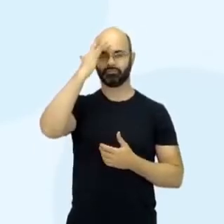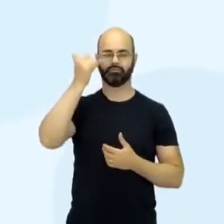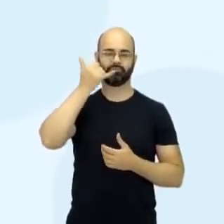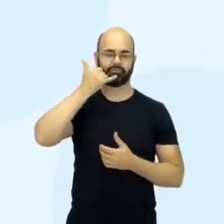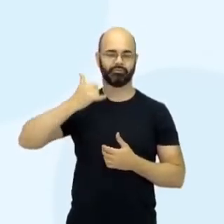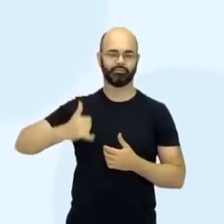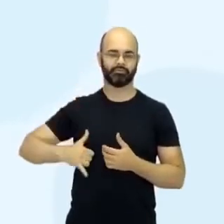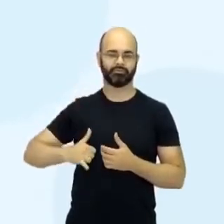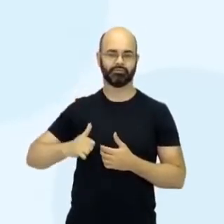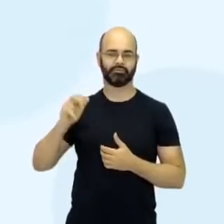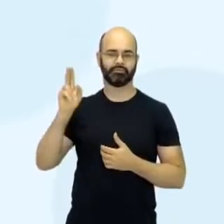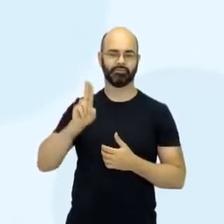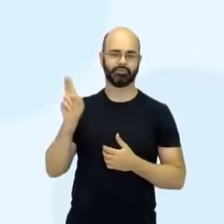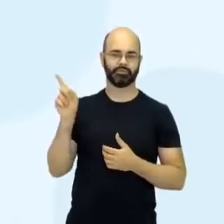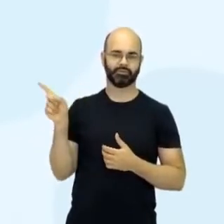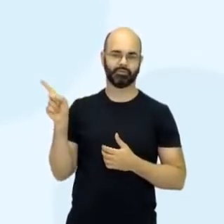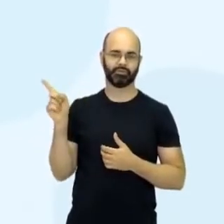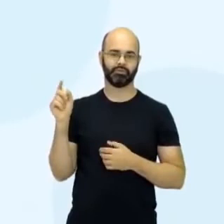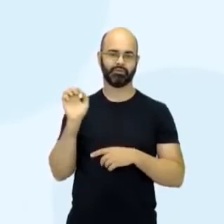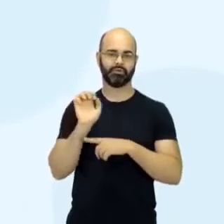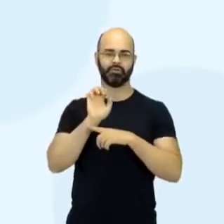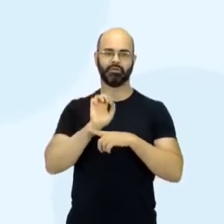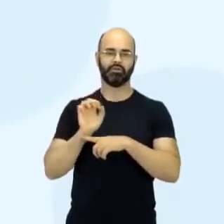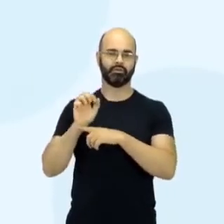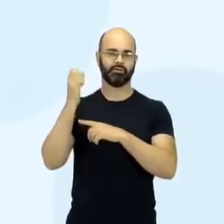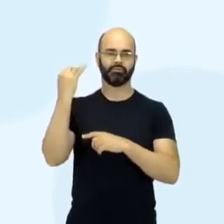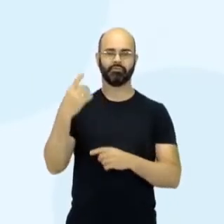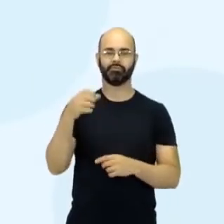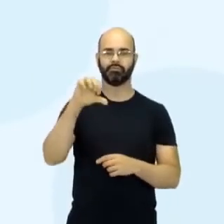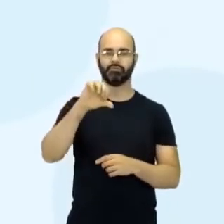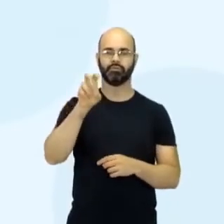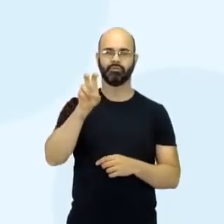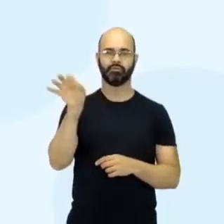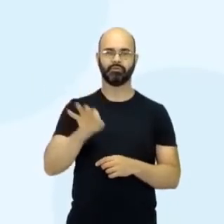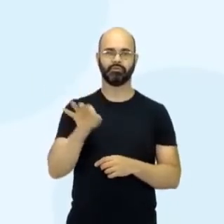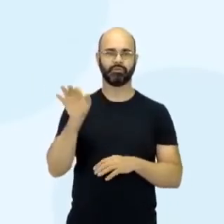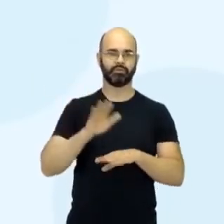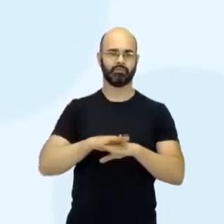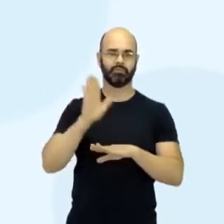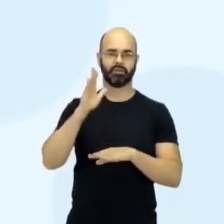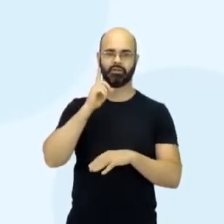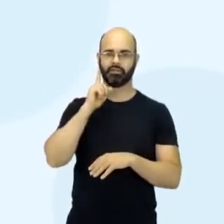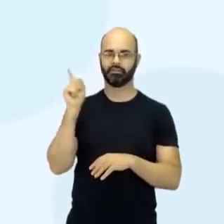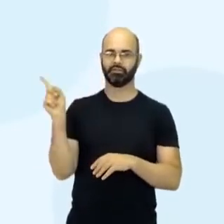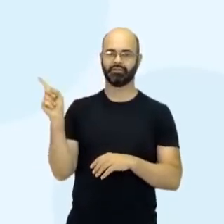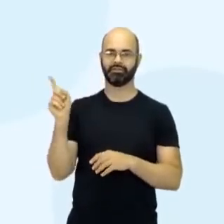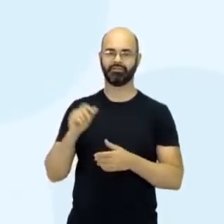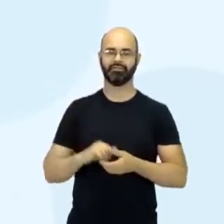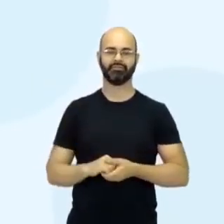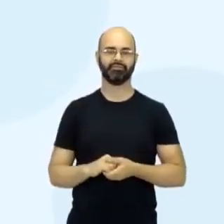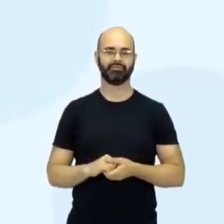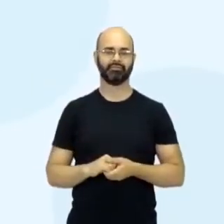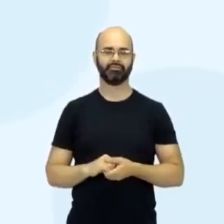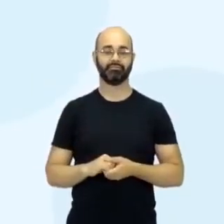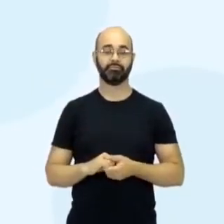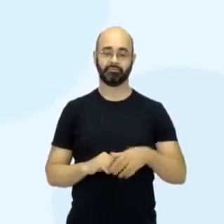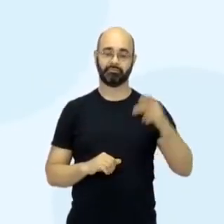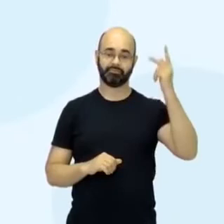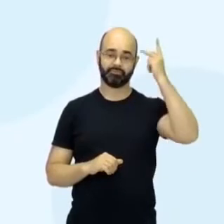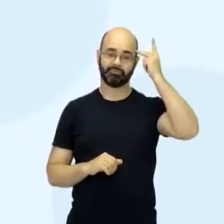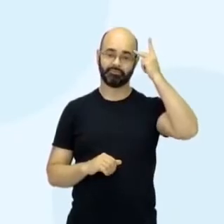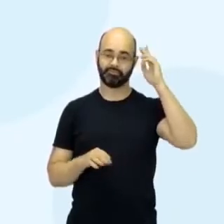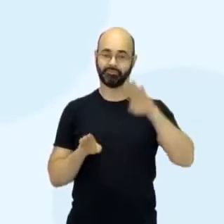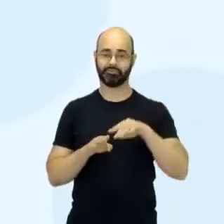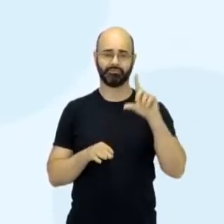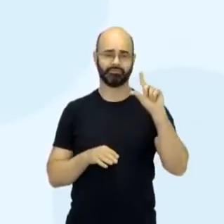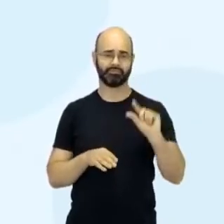telefonia móvel, né, vários estados aí acima de 95%, olha aí, né, não só... Até São Paulo, inclusive, tem